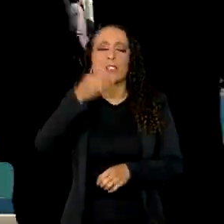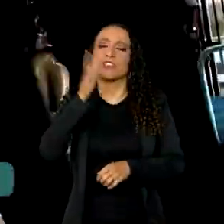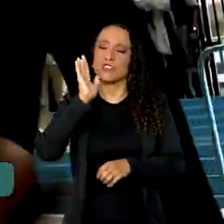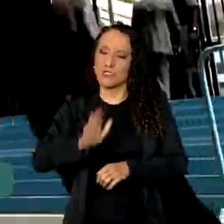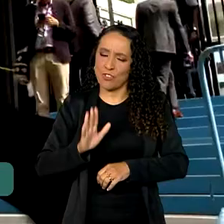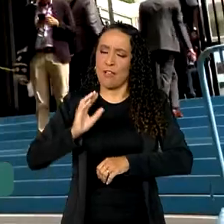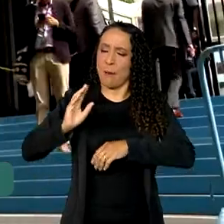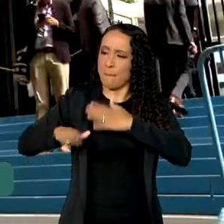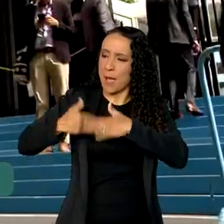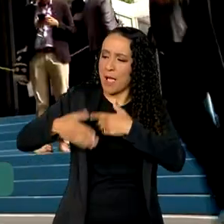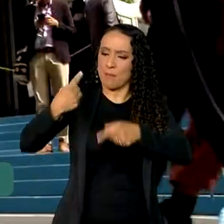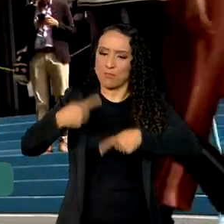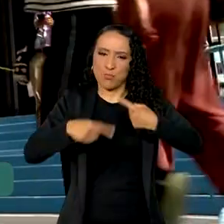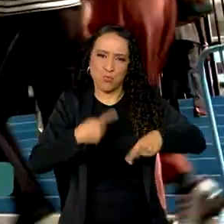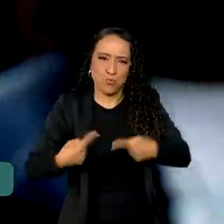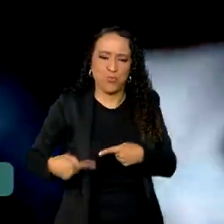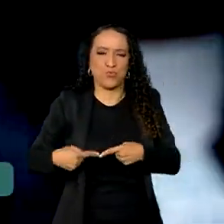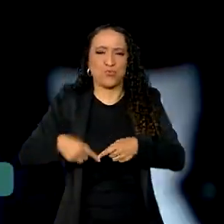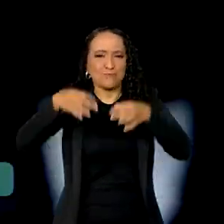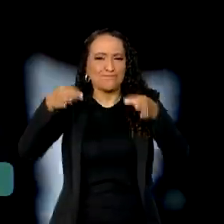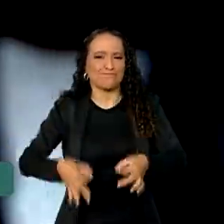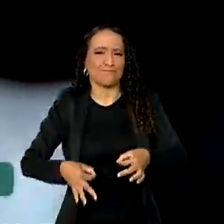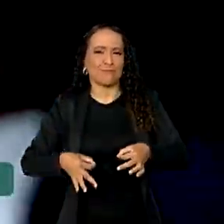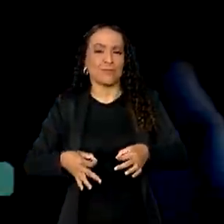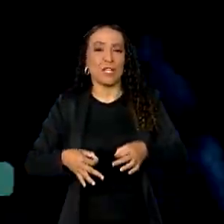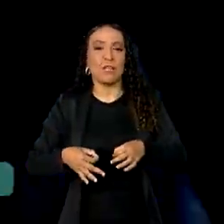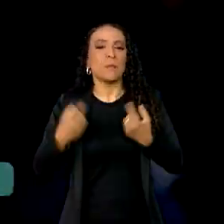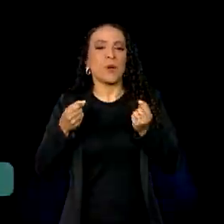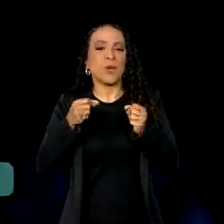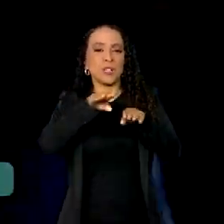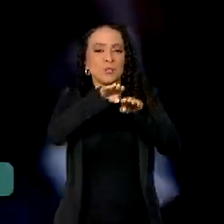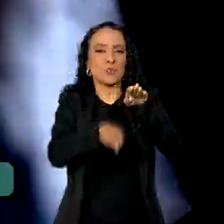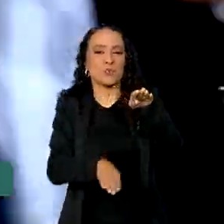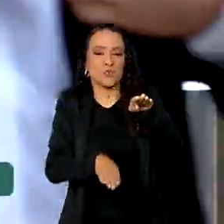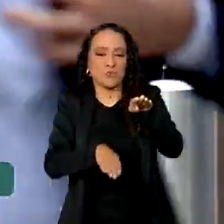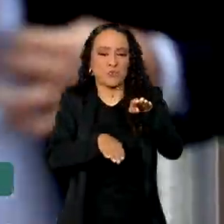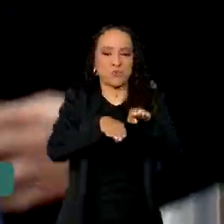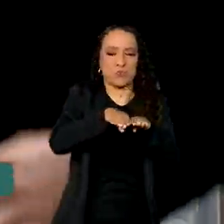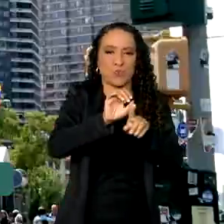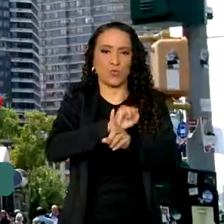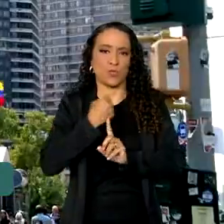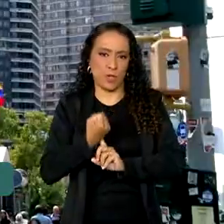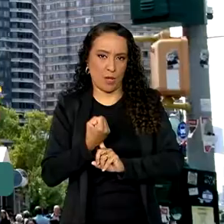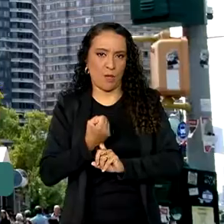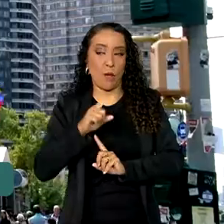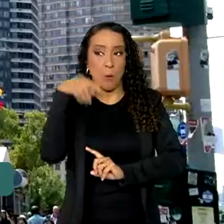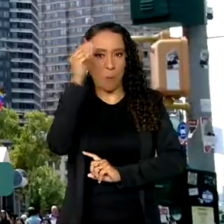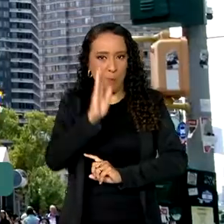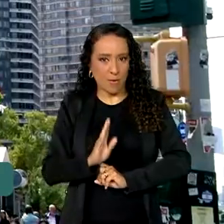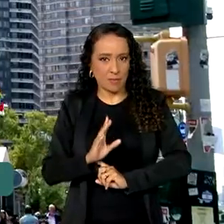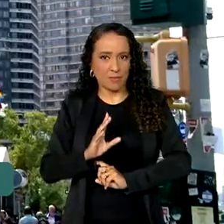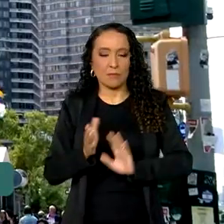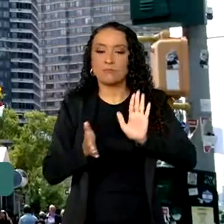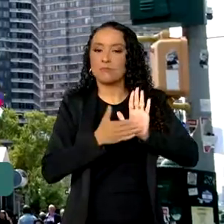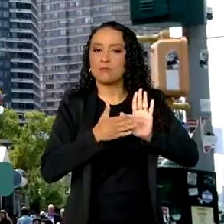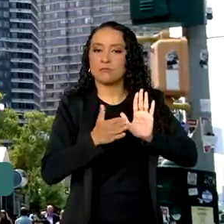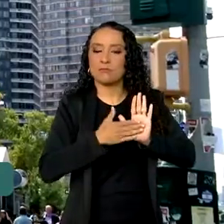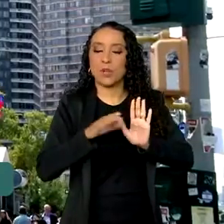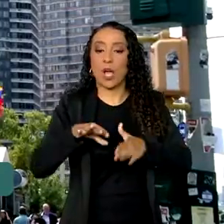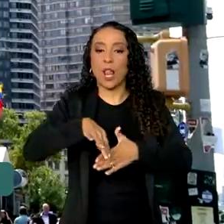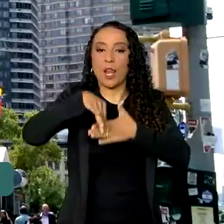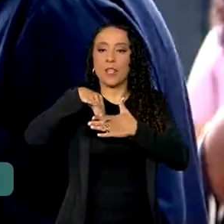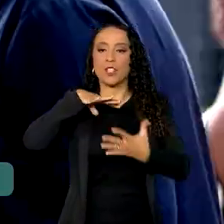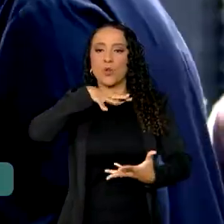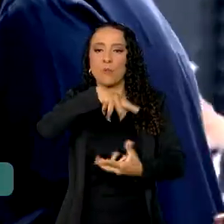já desenvolveu políticas públicas bem sucedidas para reduzir as desigualdades sociais, nosso país propõe aos líderes mundiais